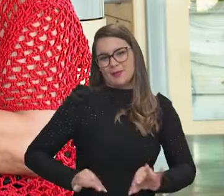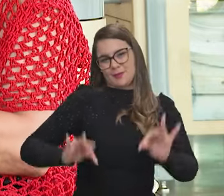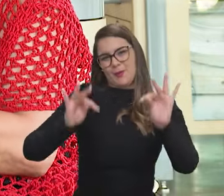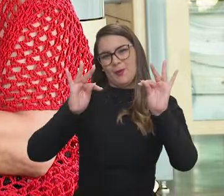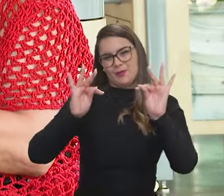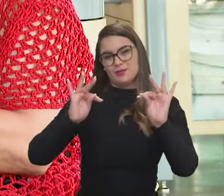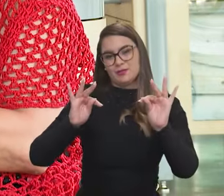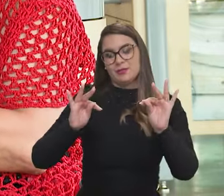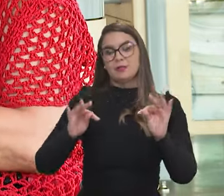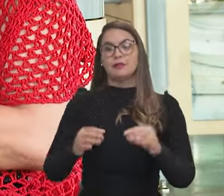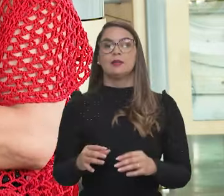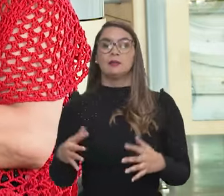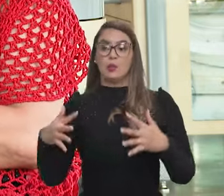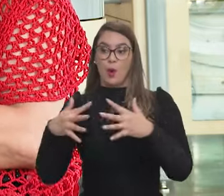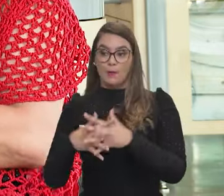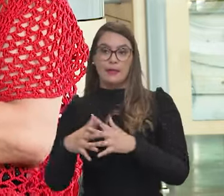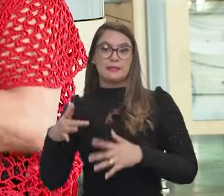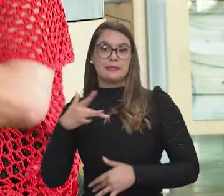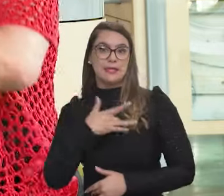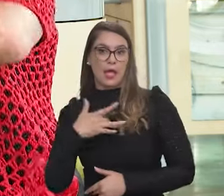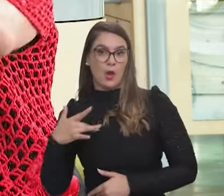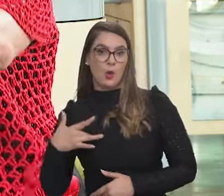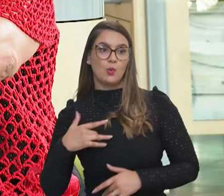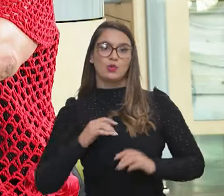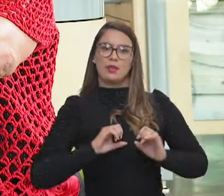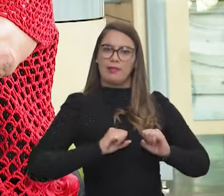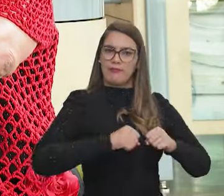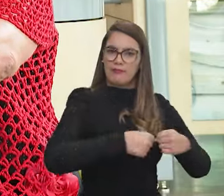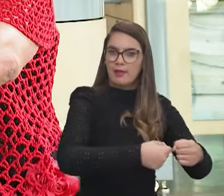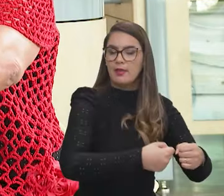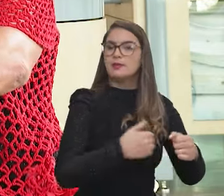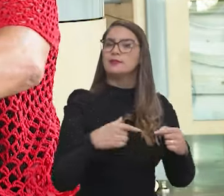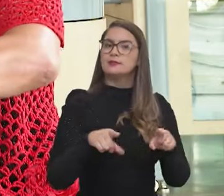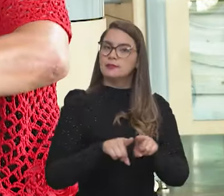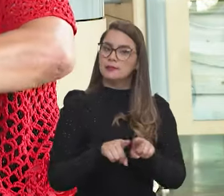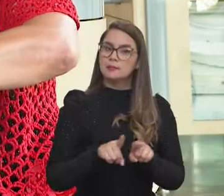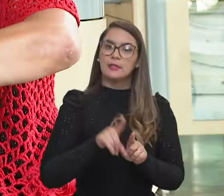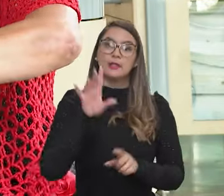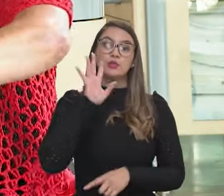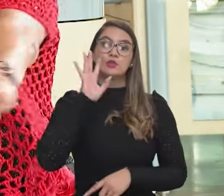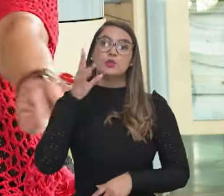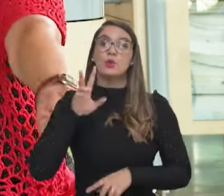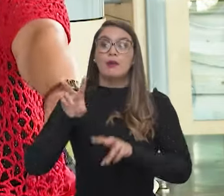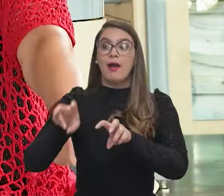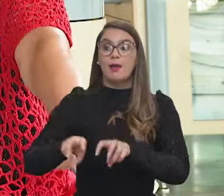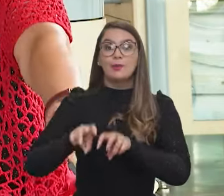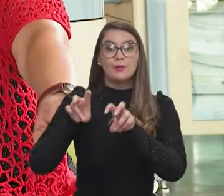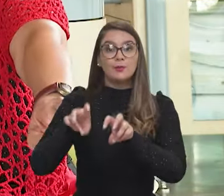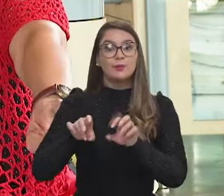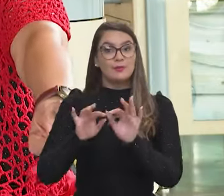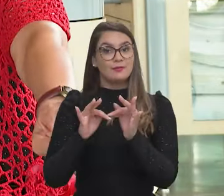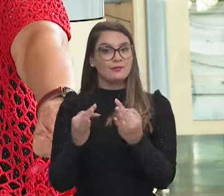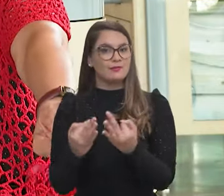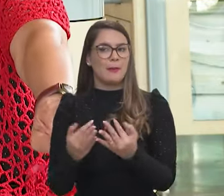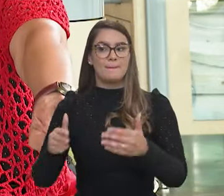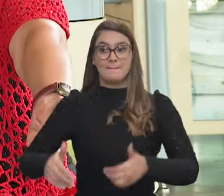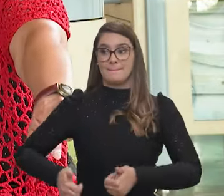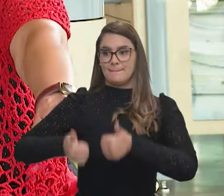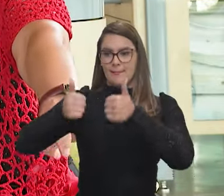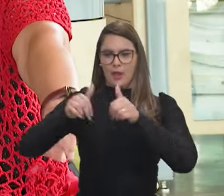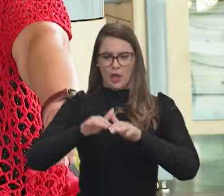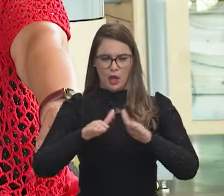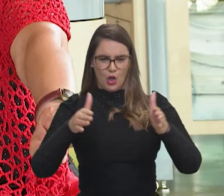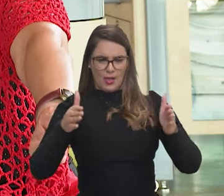tecnológicas, né, do complexo industrial de saúde, passando pela defesa, né, e de soluções para a agricultura familiar, para